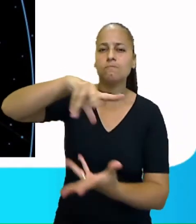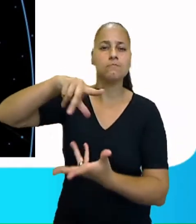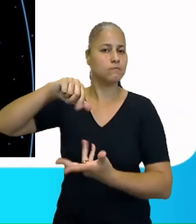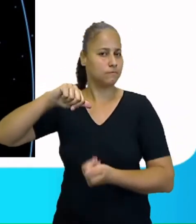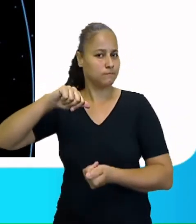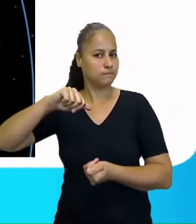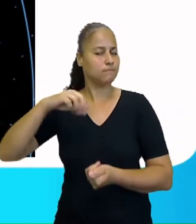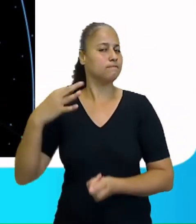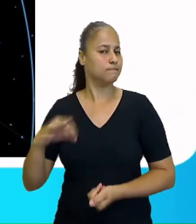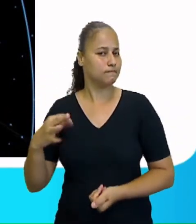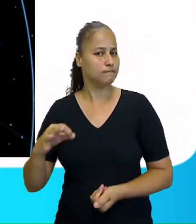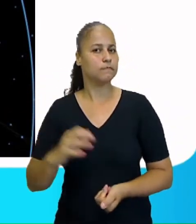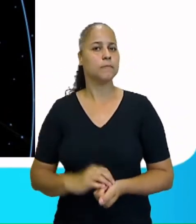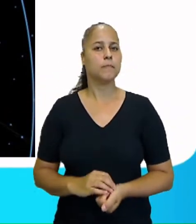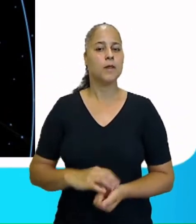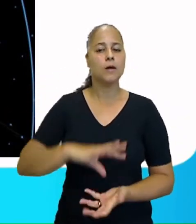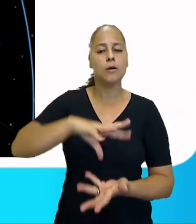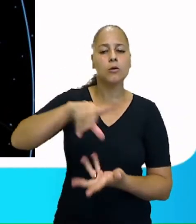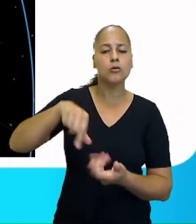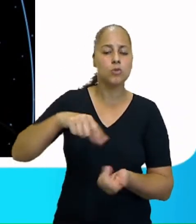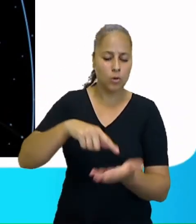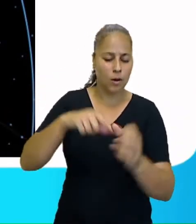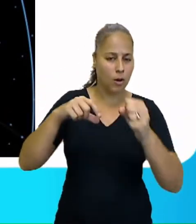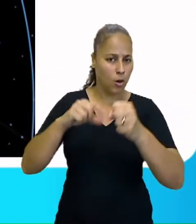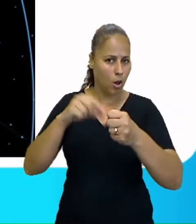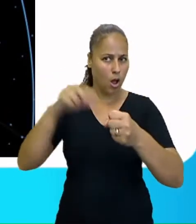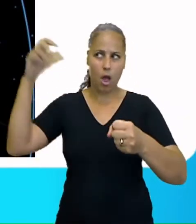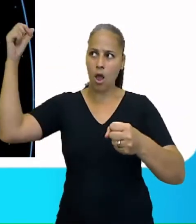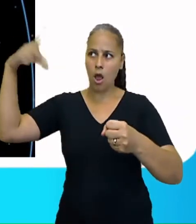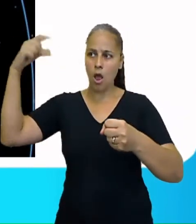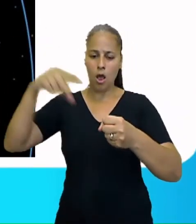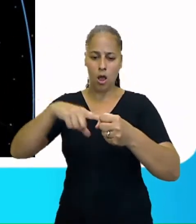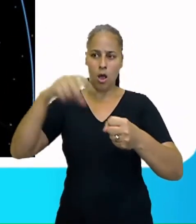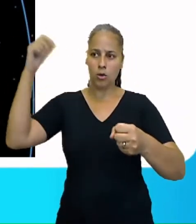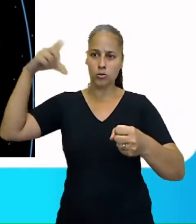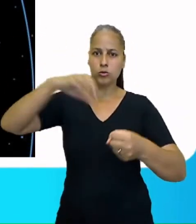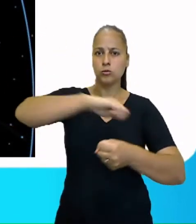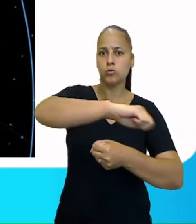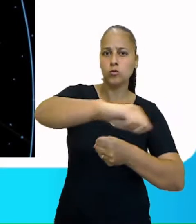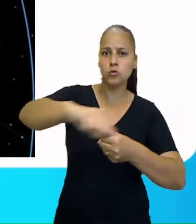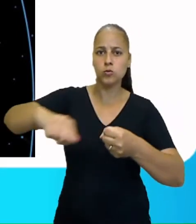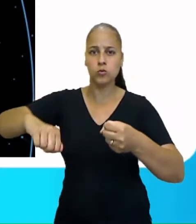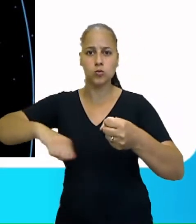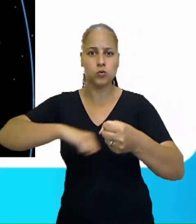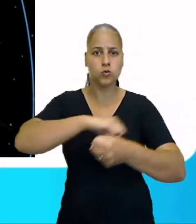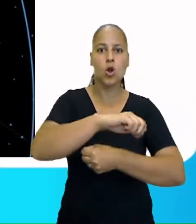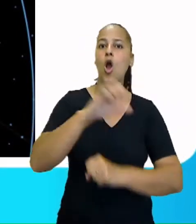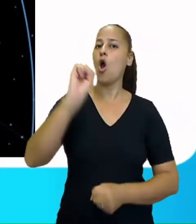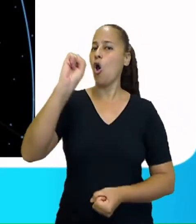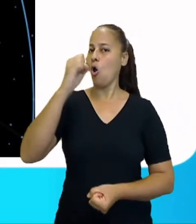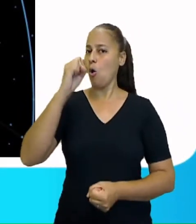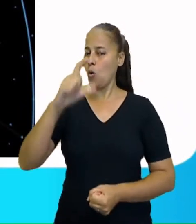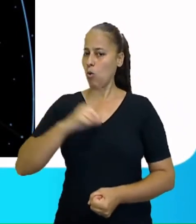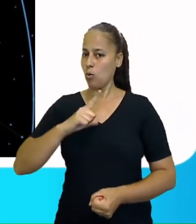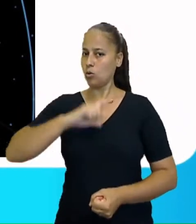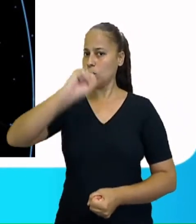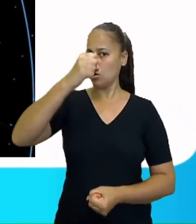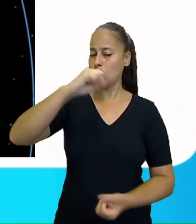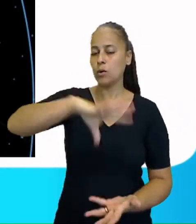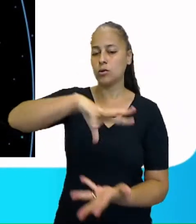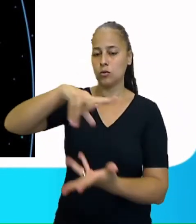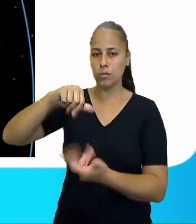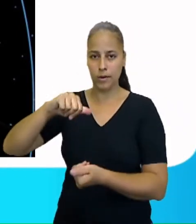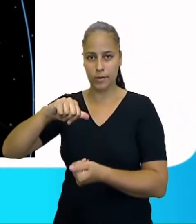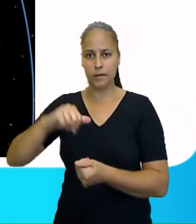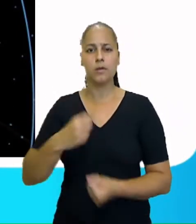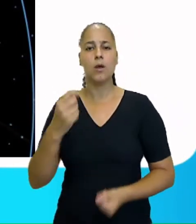correto? Então, em torno deles giram, na órbita deles giram quantos planetas? Oito planetas. Vamos lá,